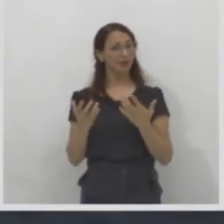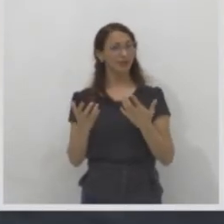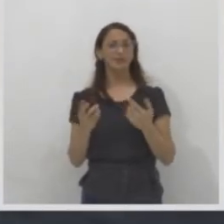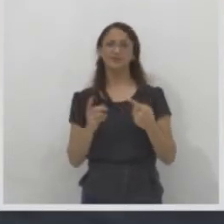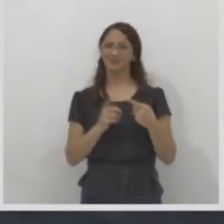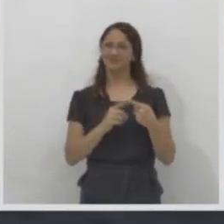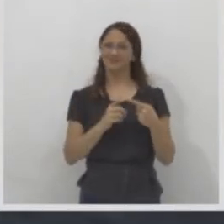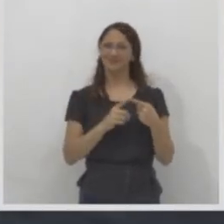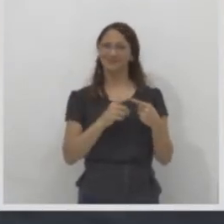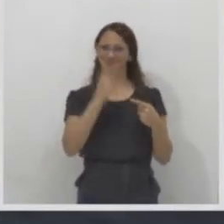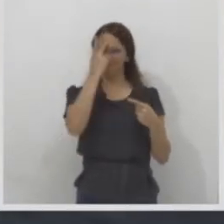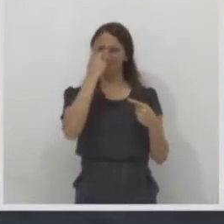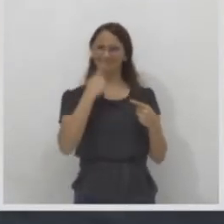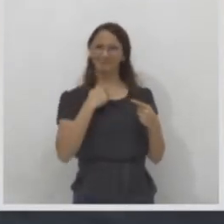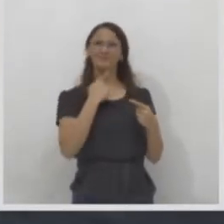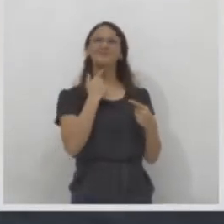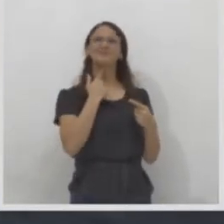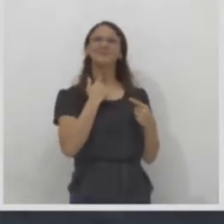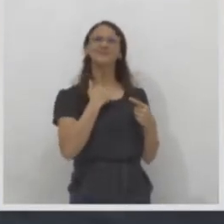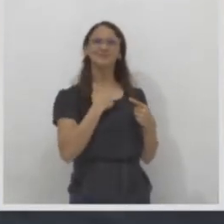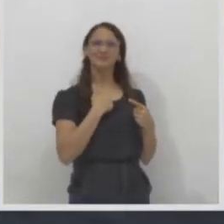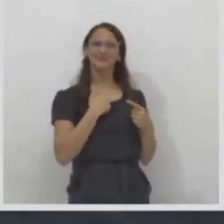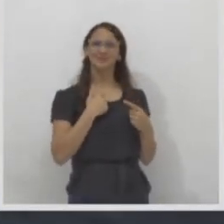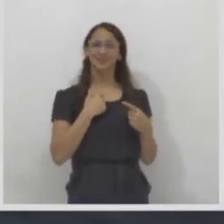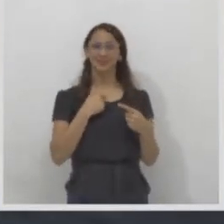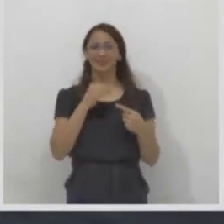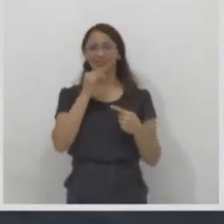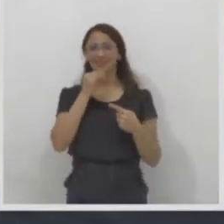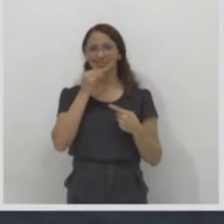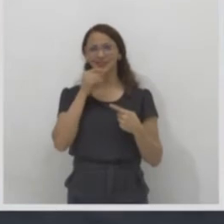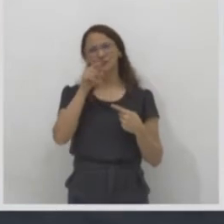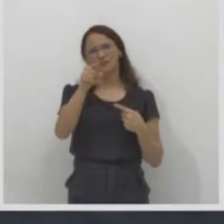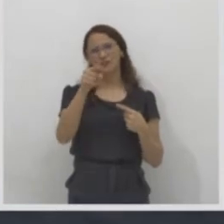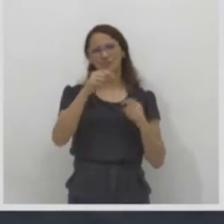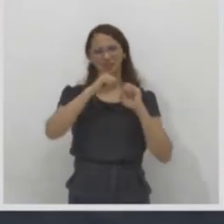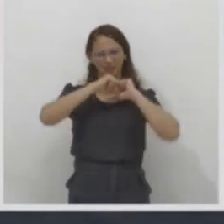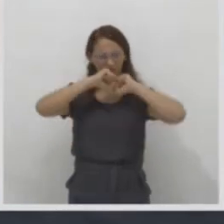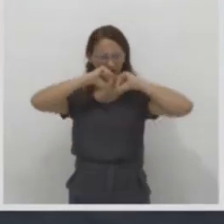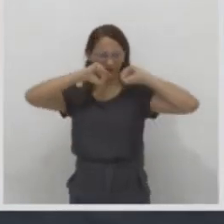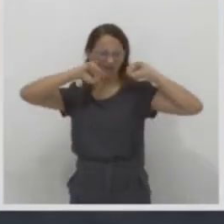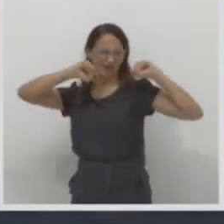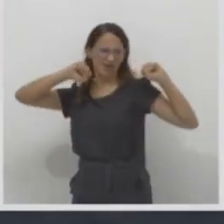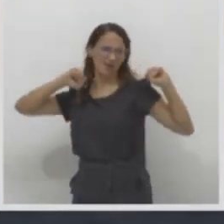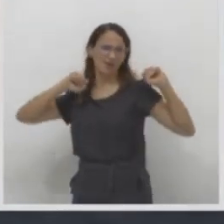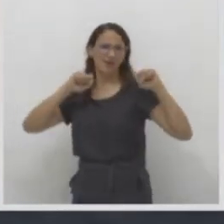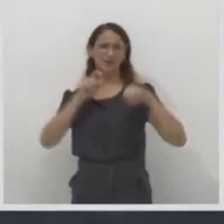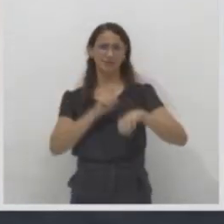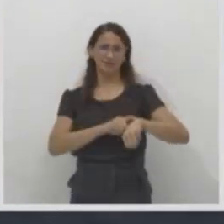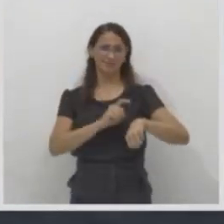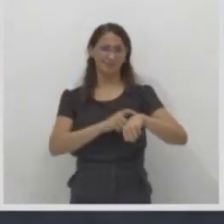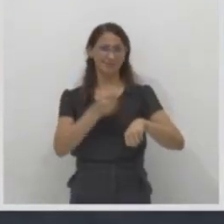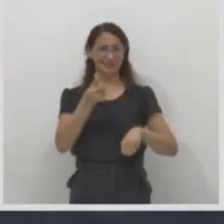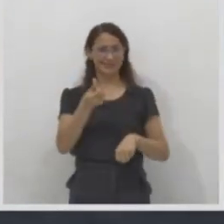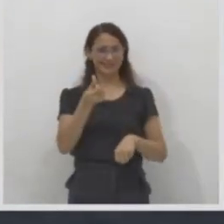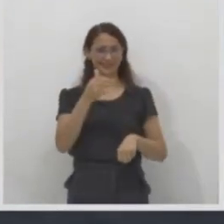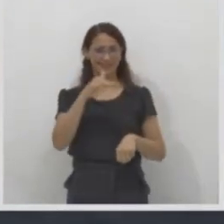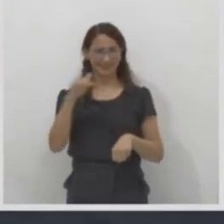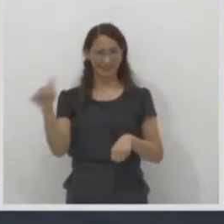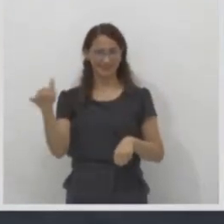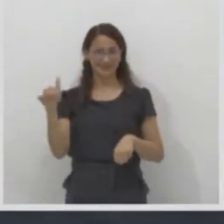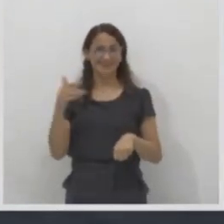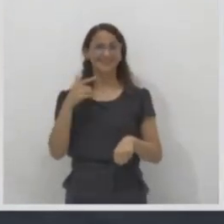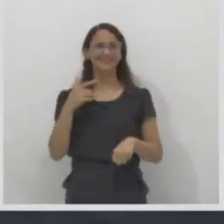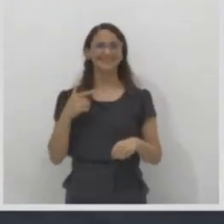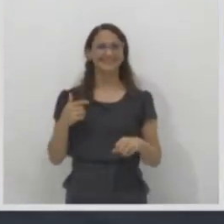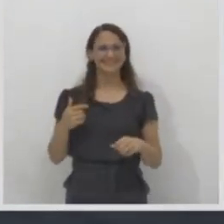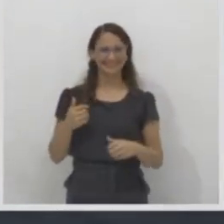espontânea. Quando você, aluno, acorda às seis e meia da manhã, super cheio